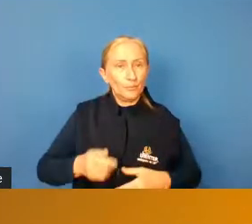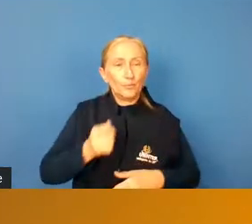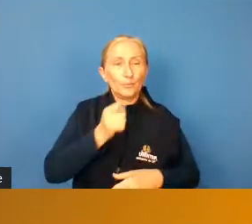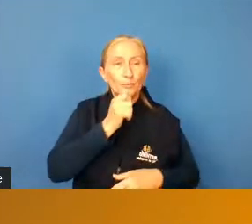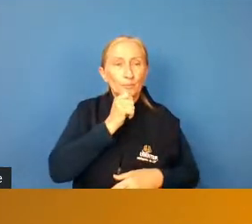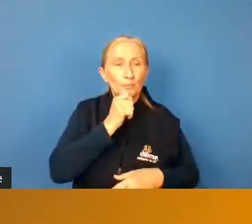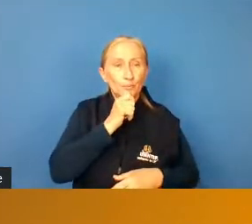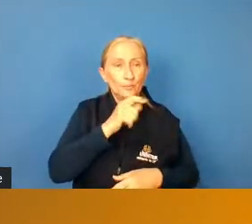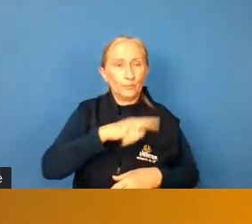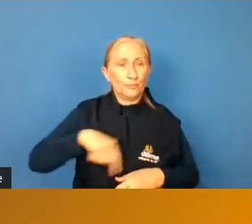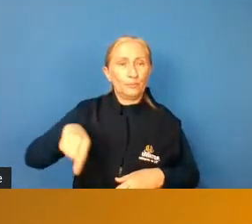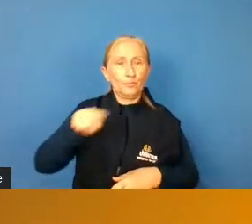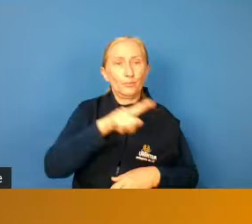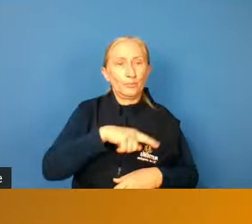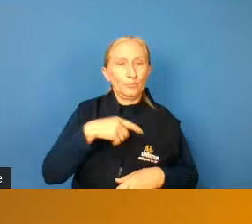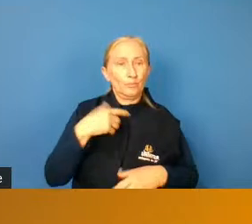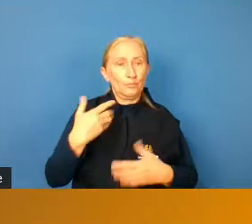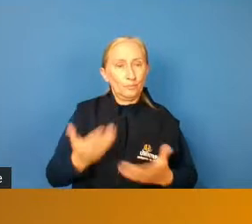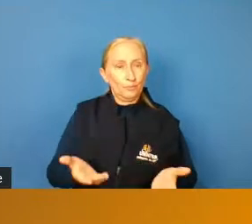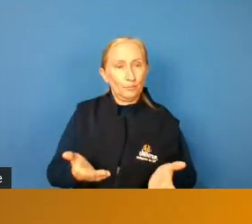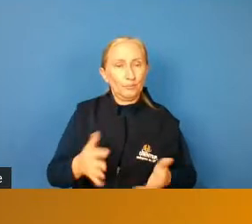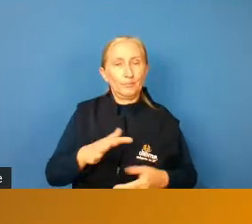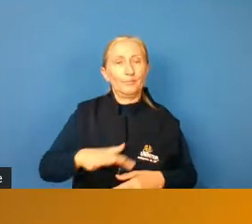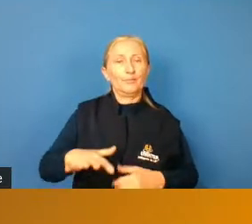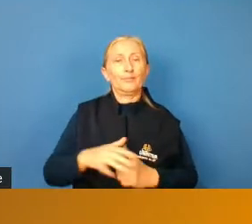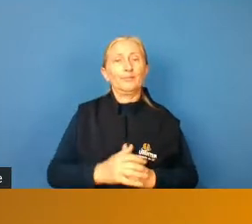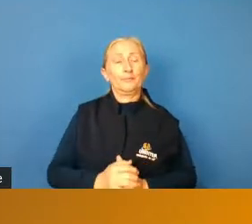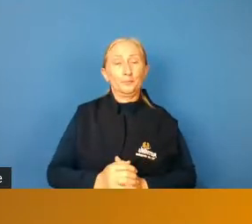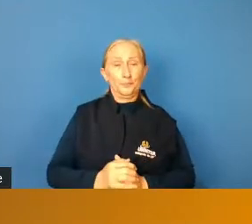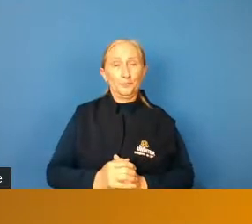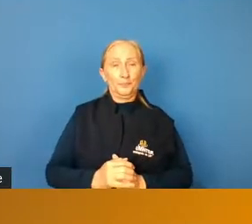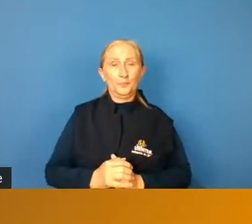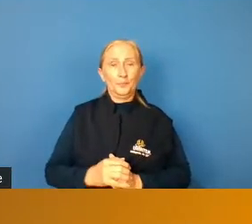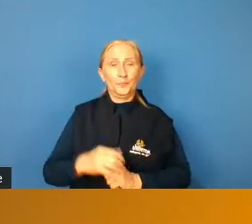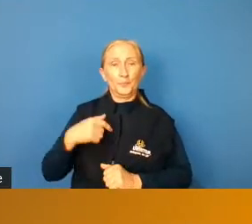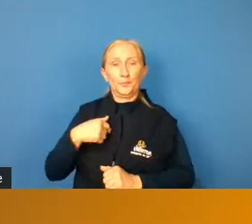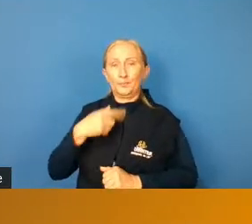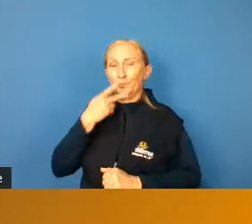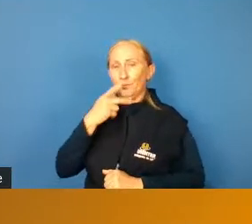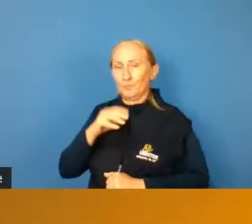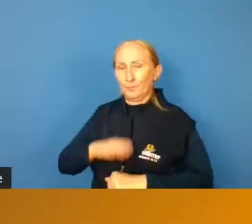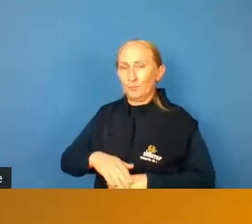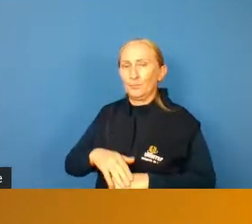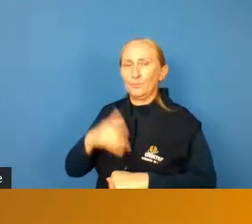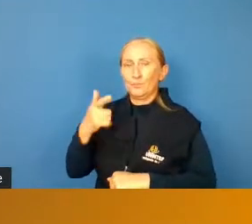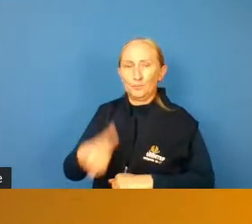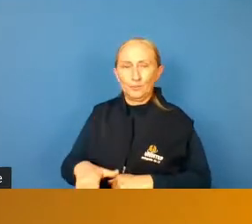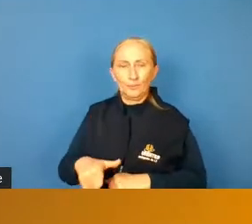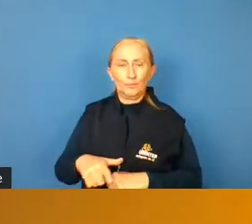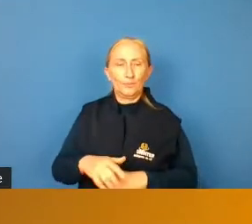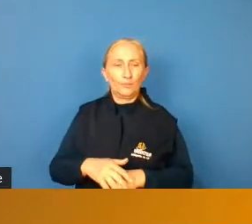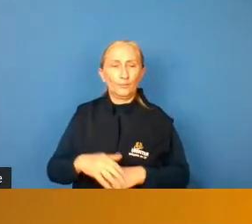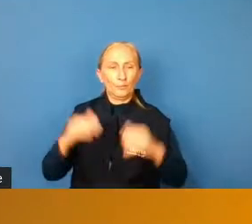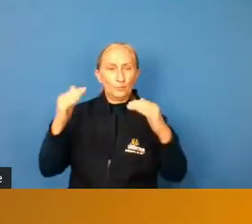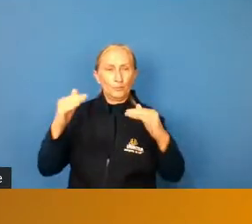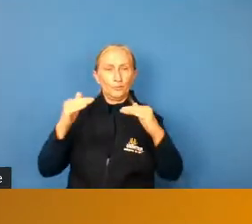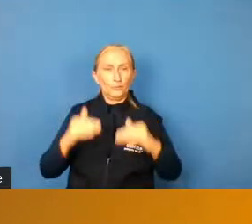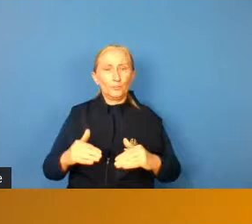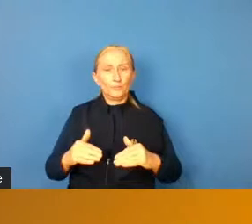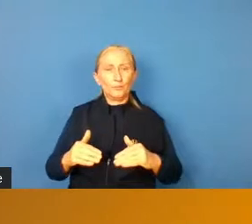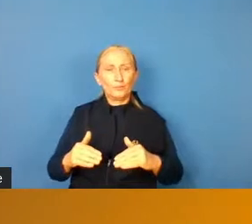na nossa área. Eu já vou dar a palavra novamente para os outros,